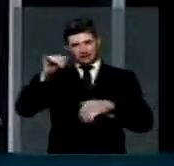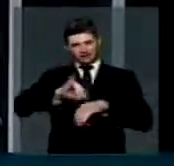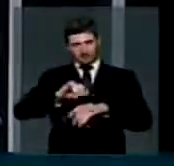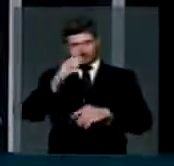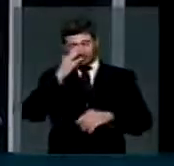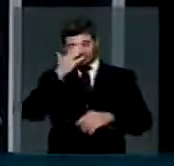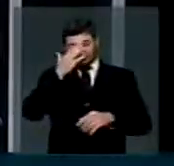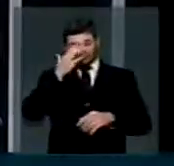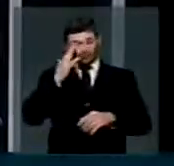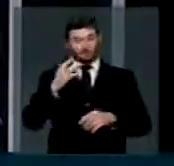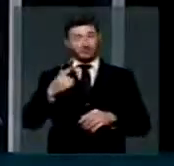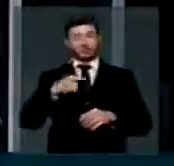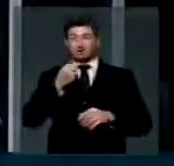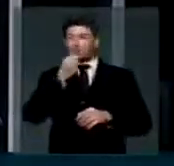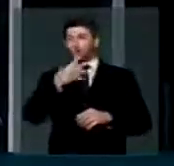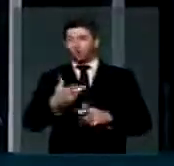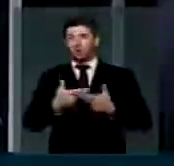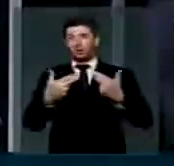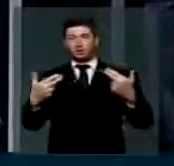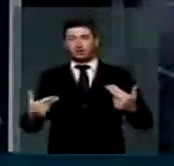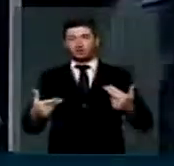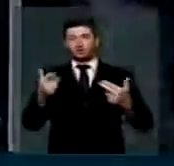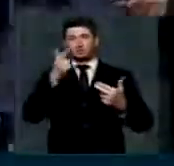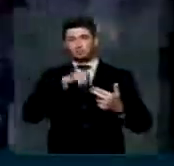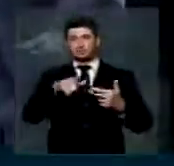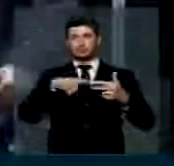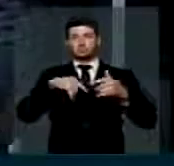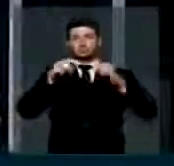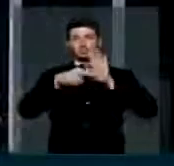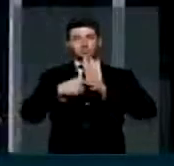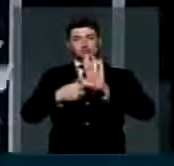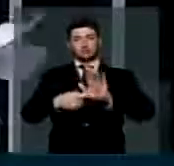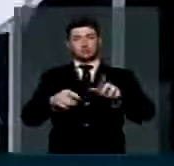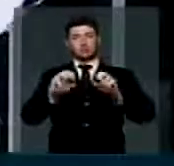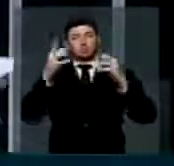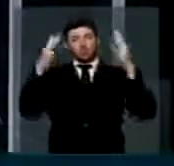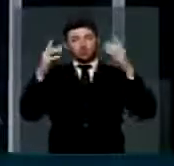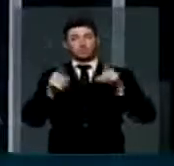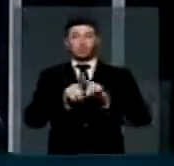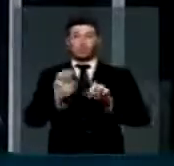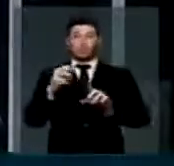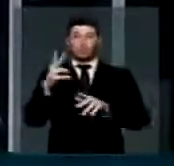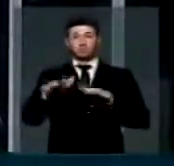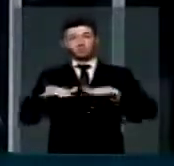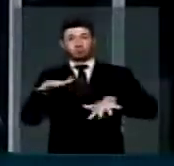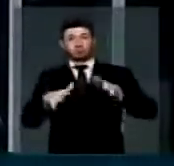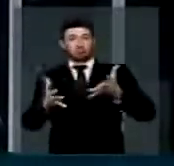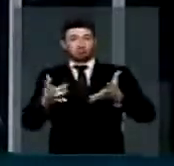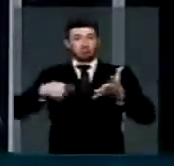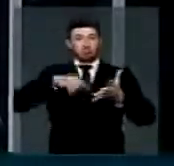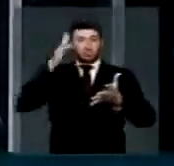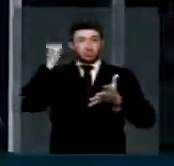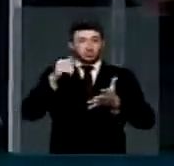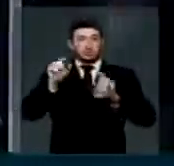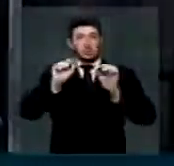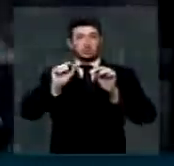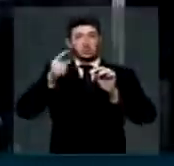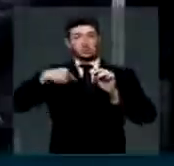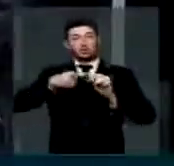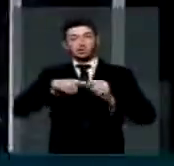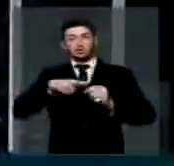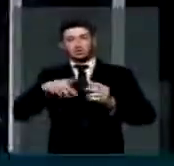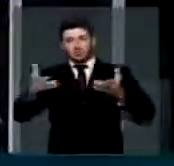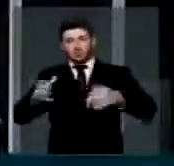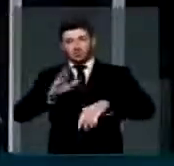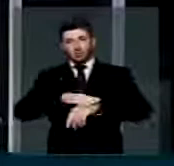tem coisas boas para serem comemoradas, ou pelo menos nós sabemos de que estamos num